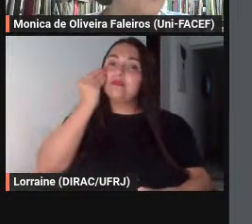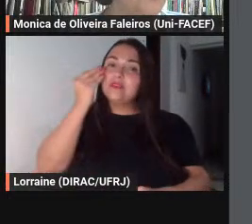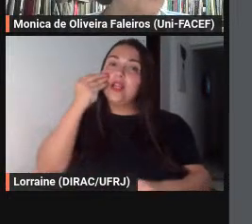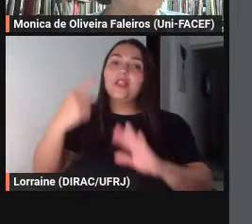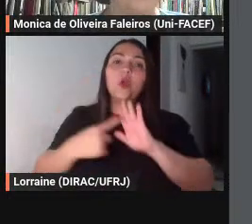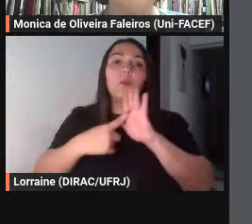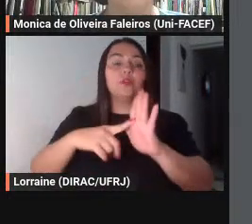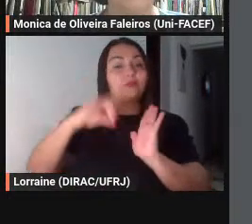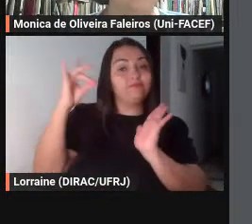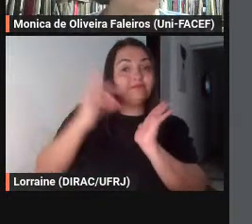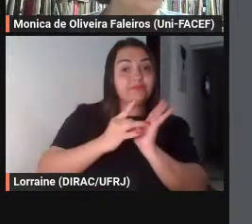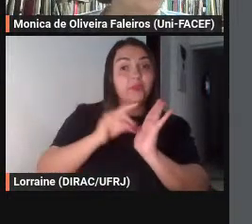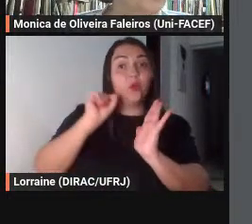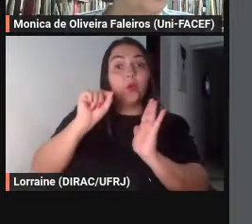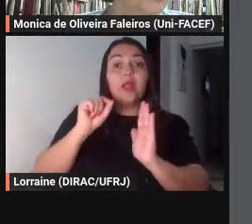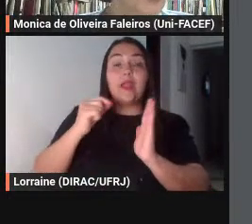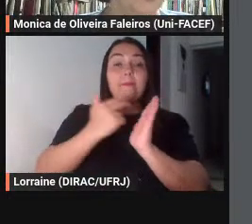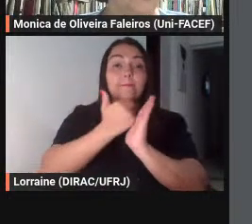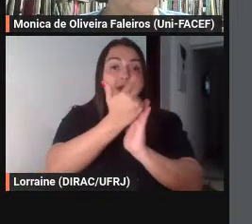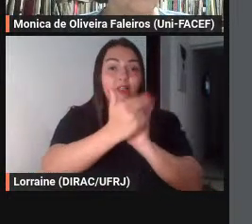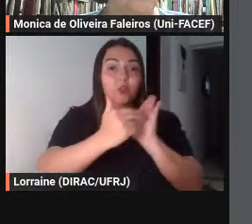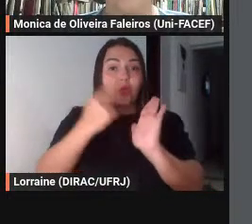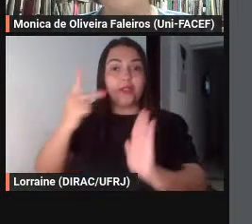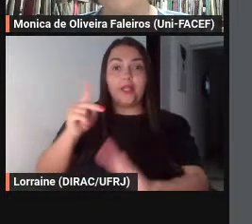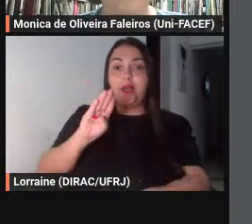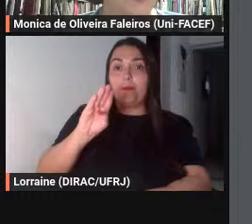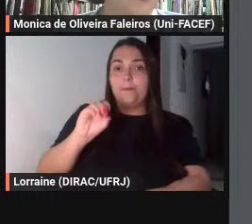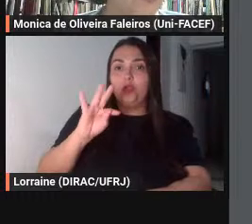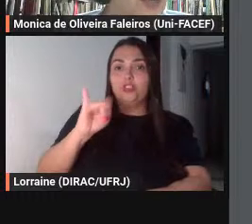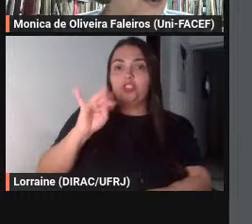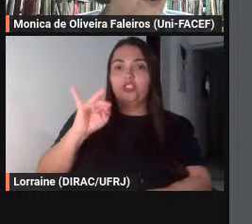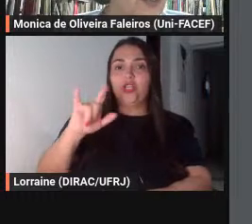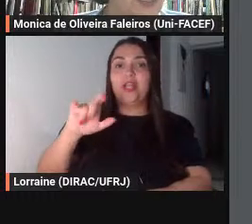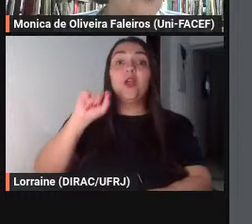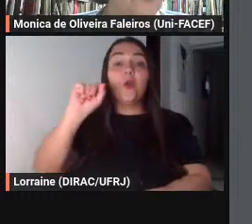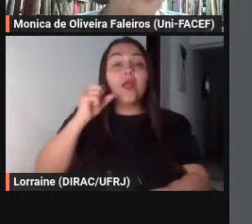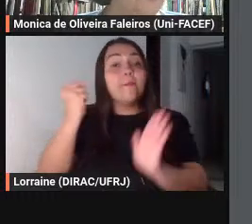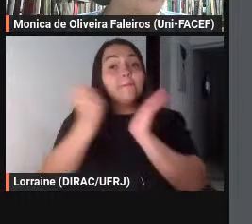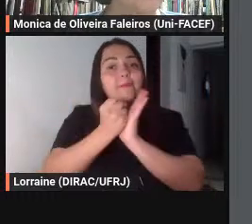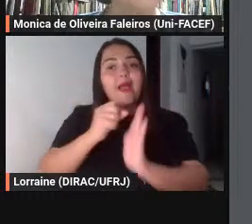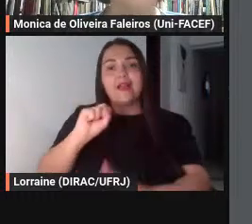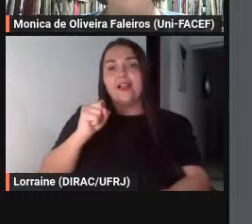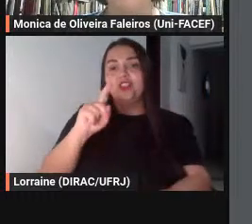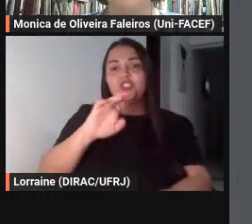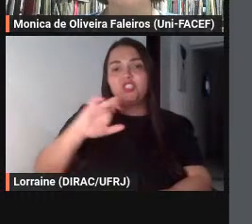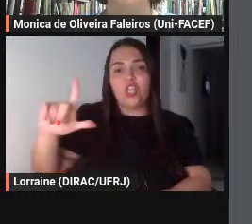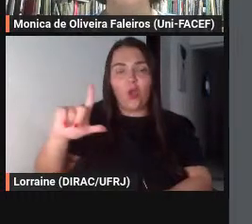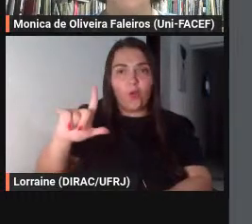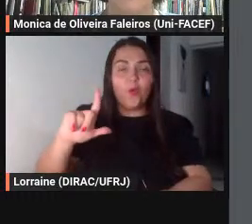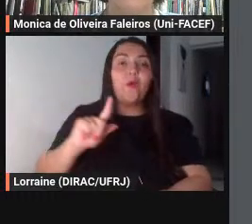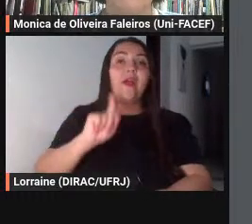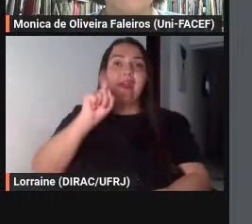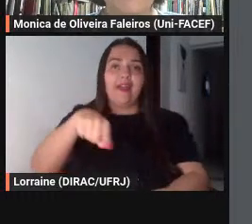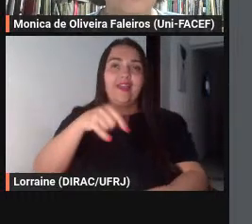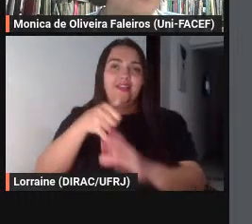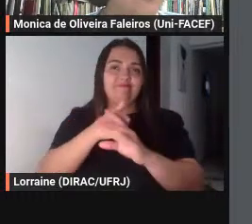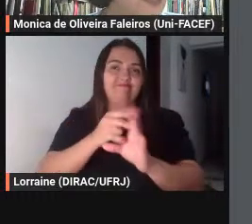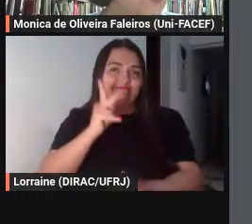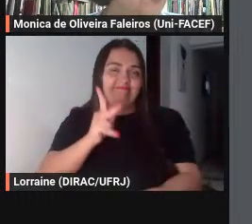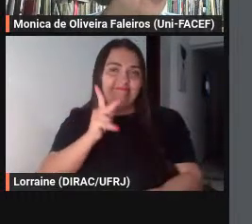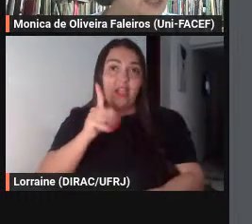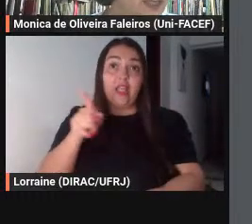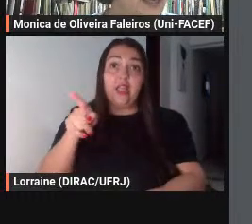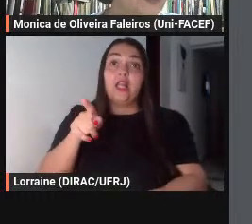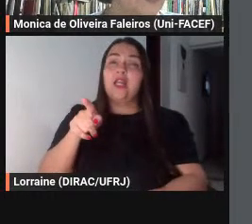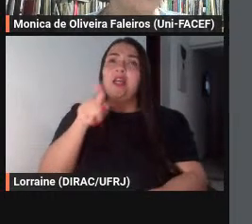ao fazer referência a pintura de Botticelli aos logotipos da Shell afirmando que tais imagens aspas não nos